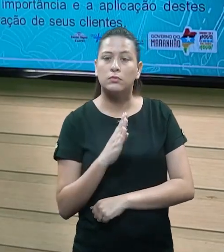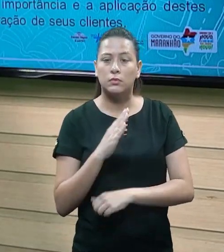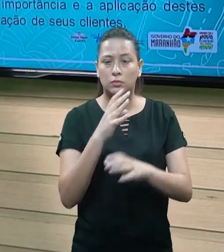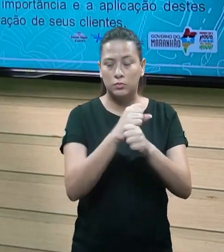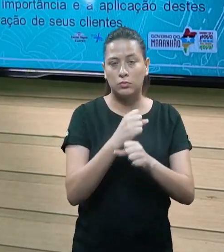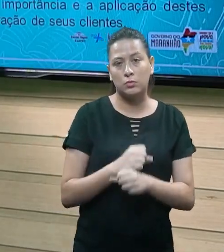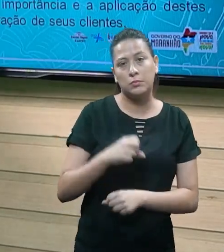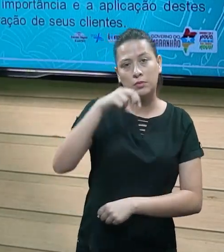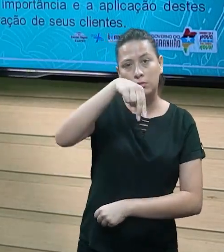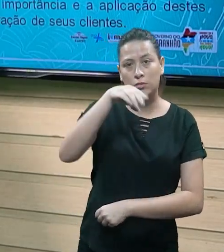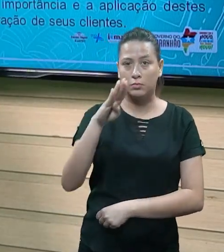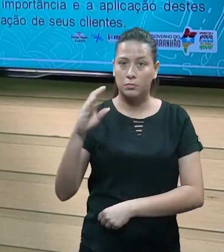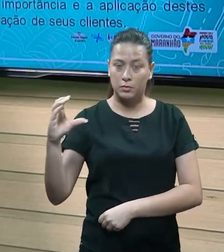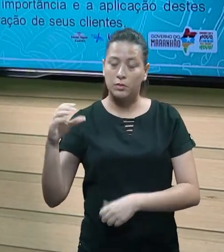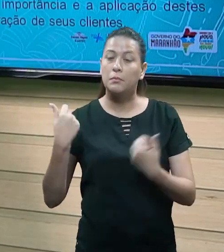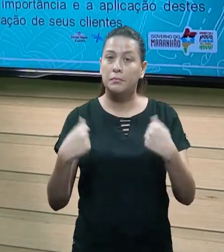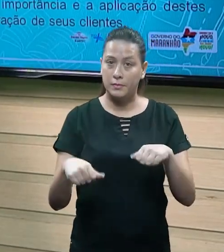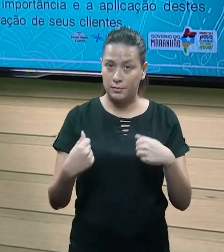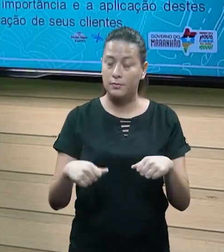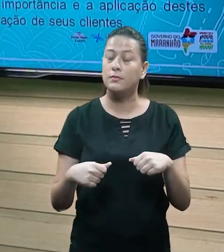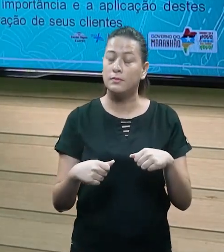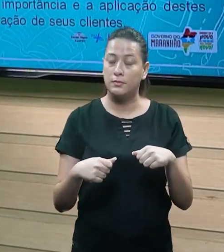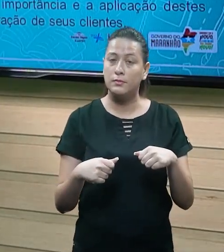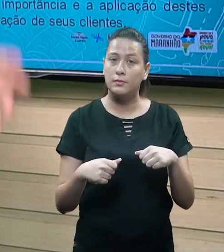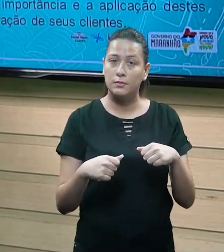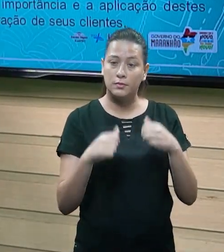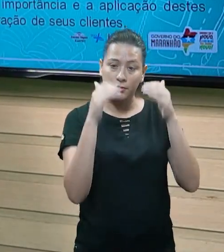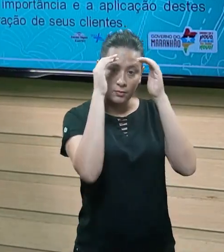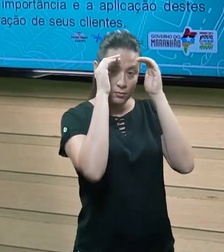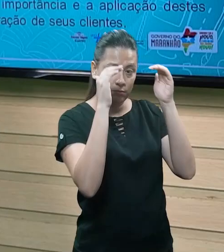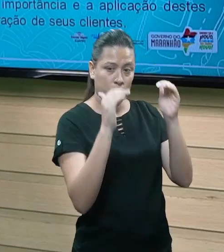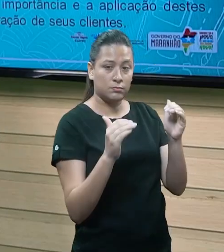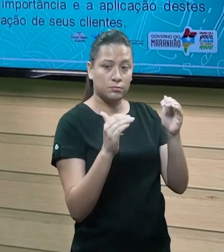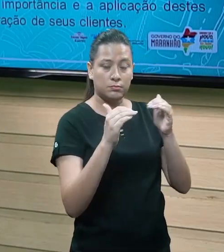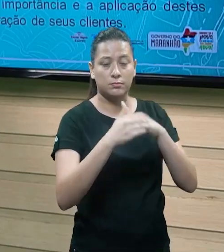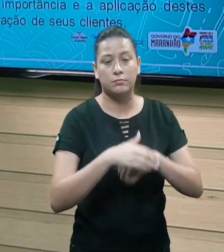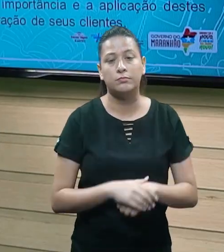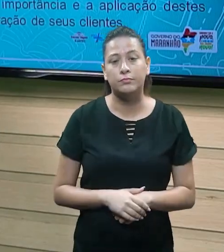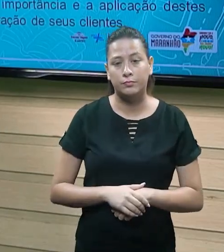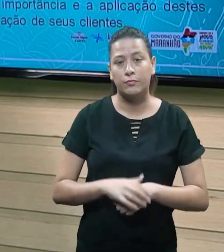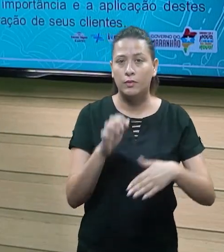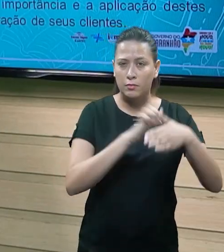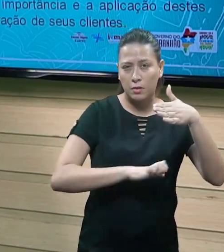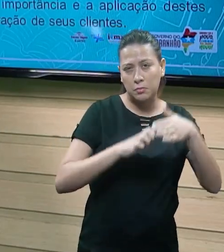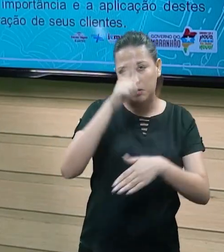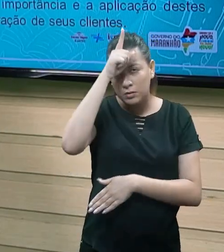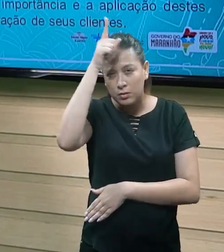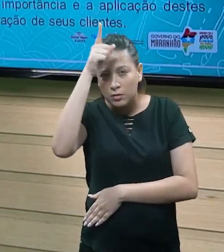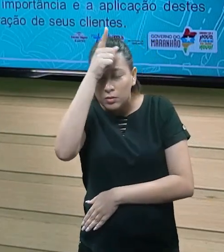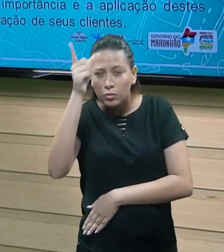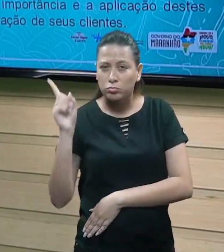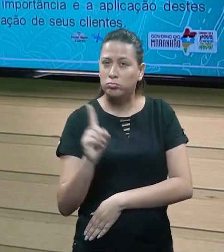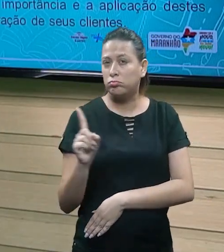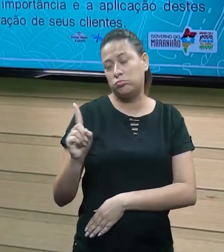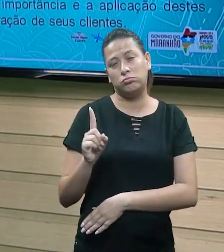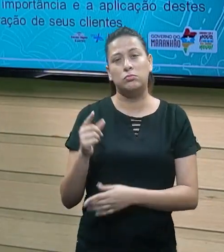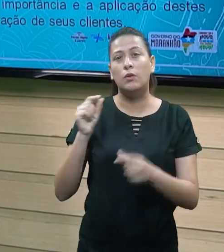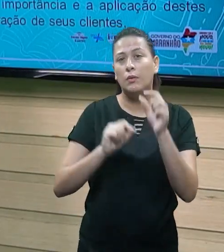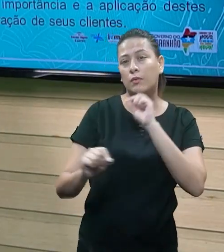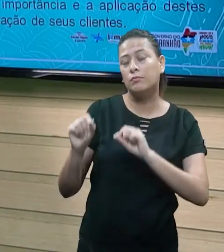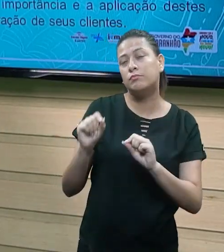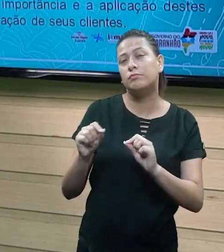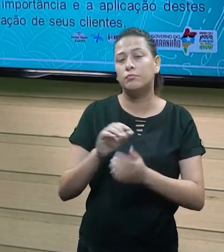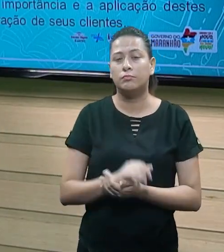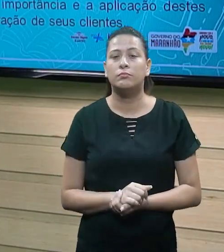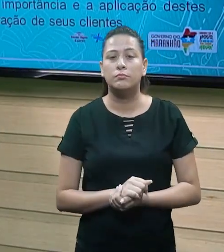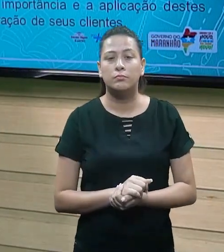legítimos, eles realmente têm que ser seguidos, não foi uma empresa que criou, não foi uma pessoa específica que criou, tá? Ela foi gerada,